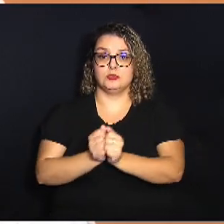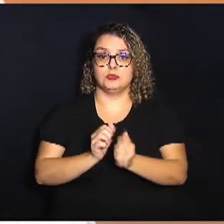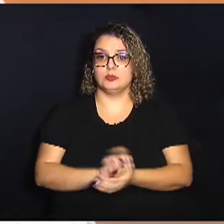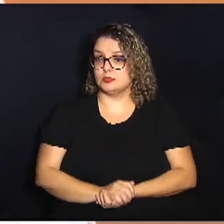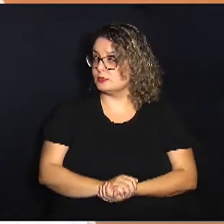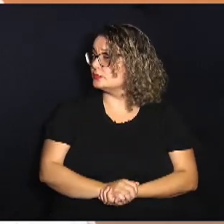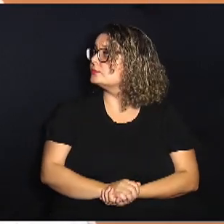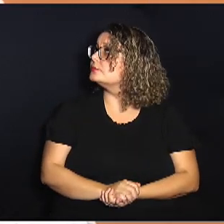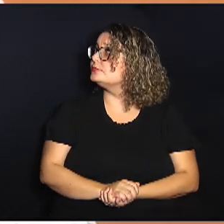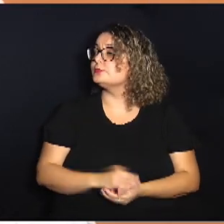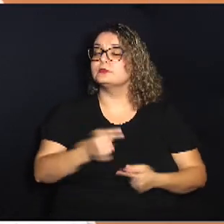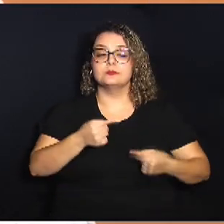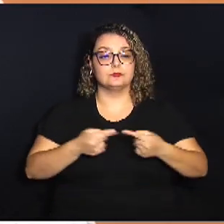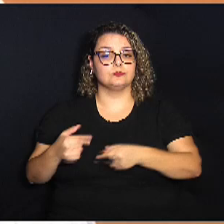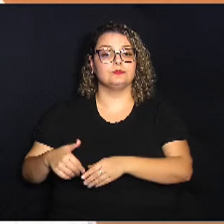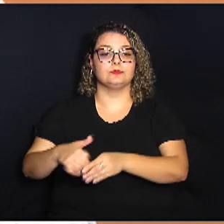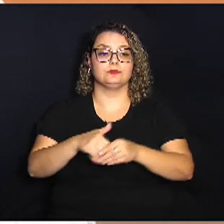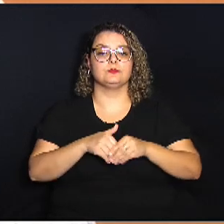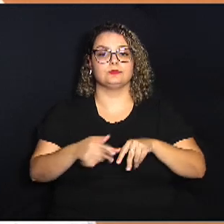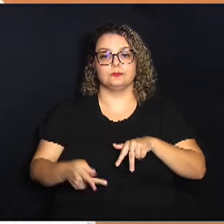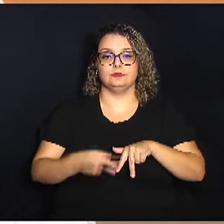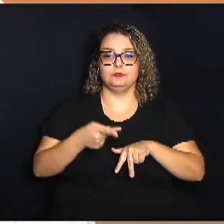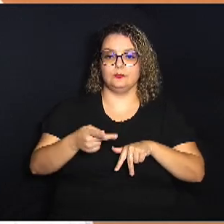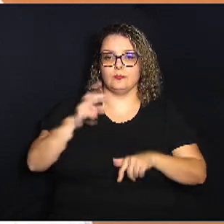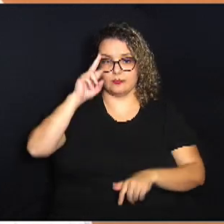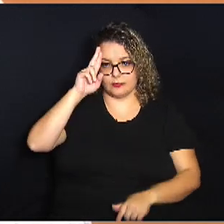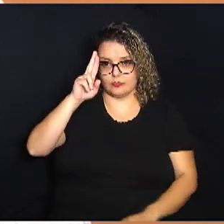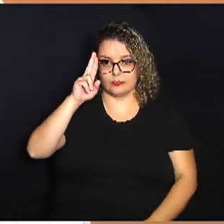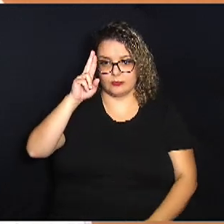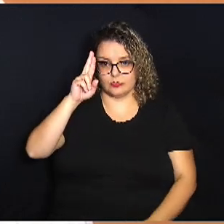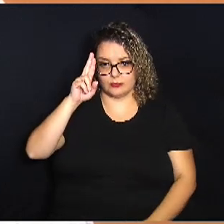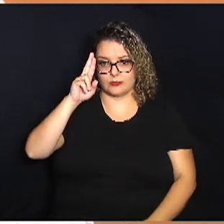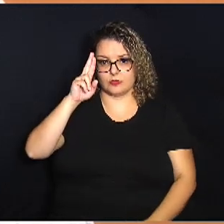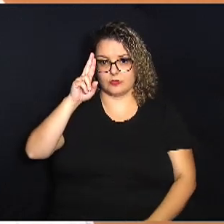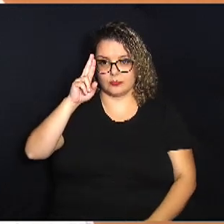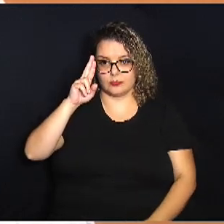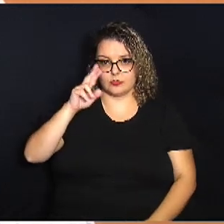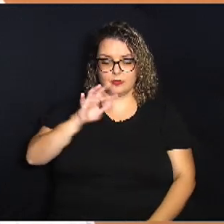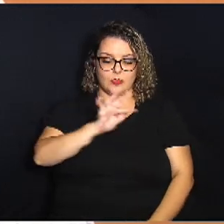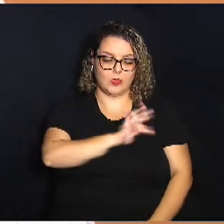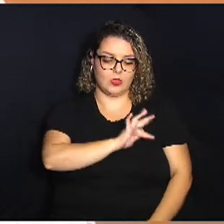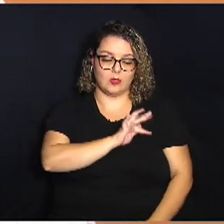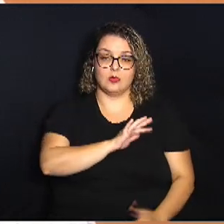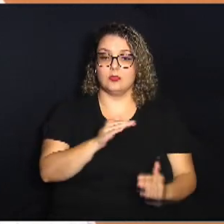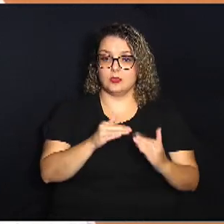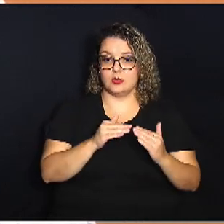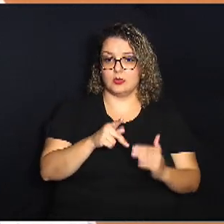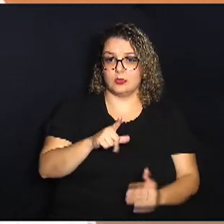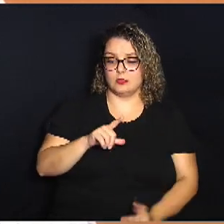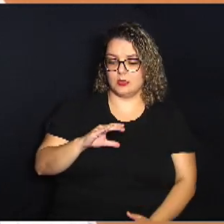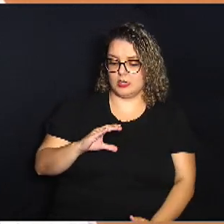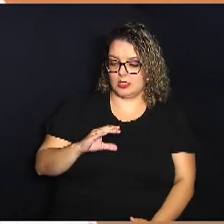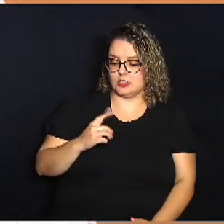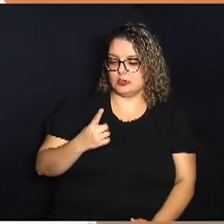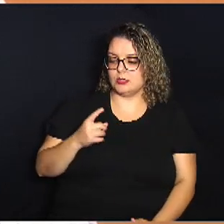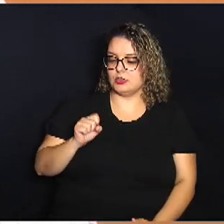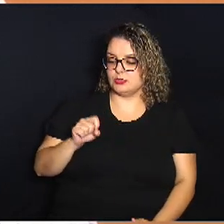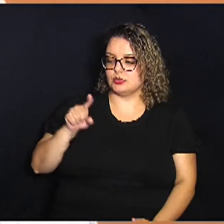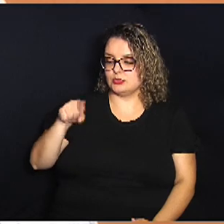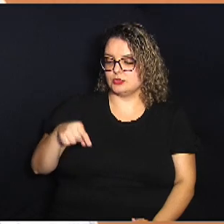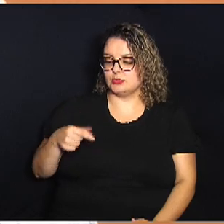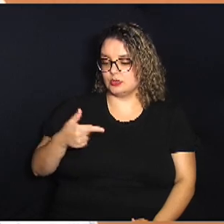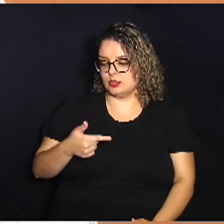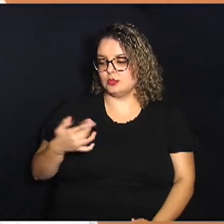item 1 discussão e votação do parecer sugerido pelo senhor Fernando Mendes favorável PLC 18 2024